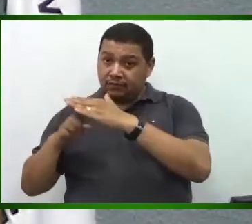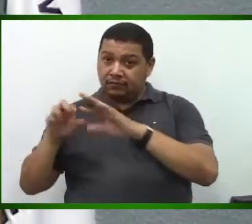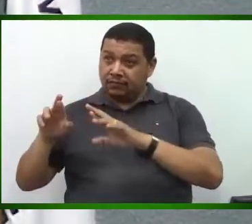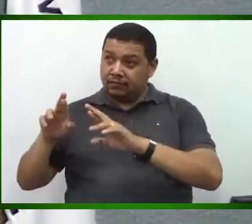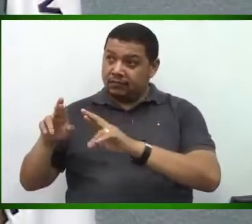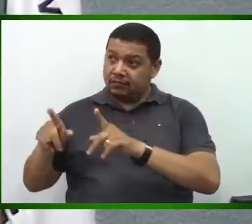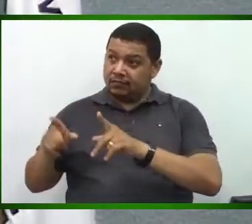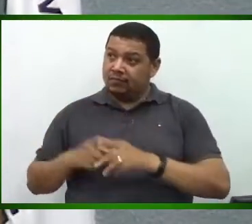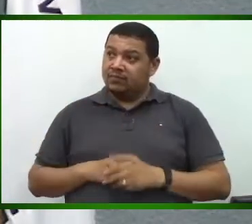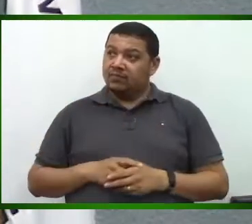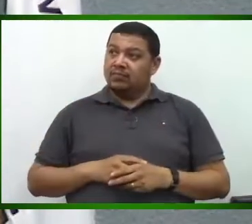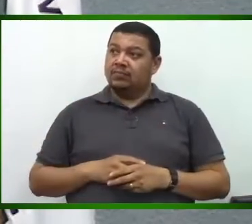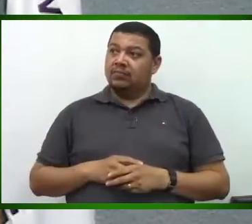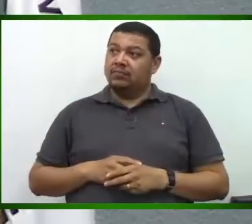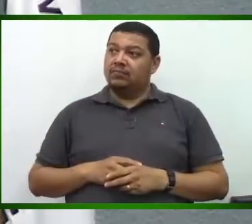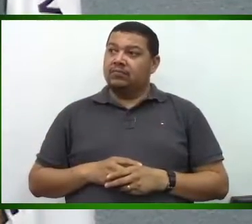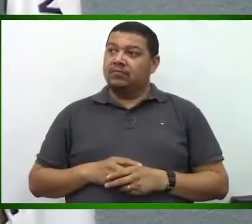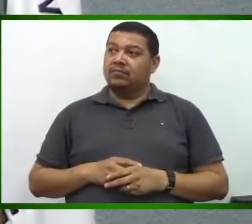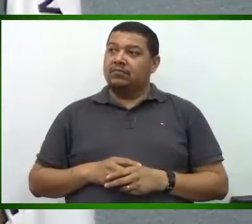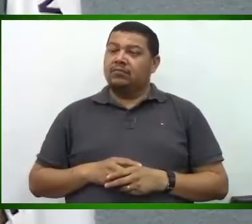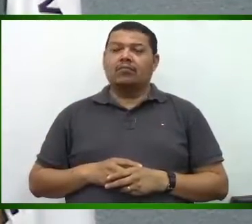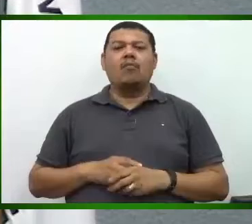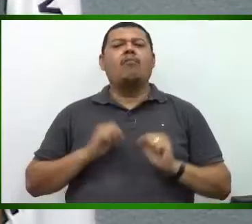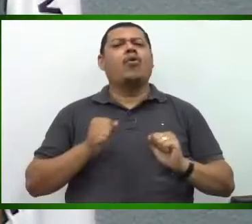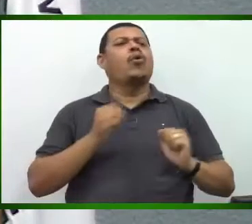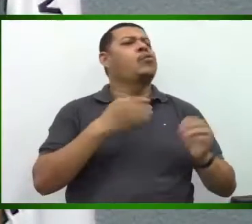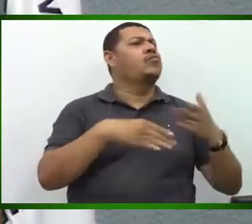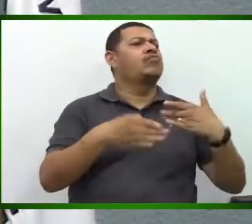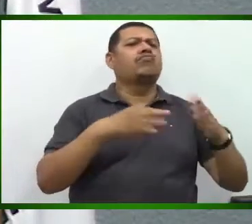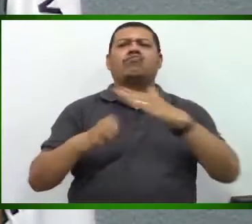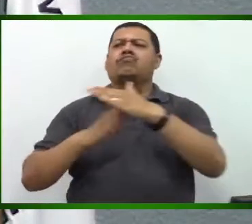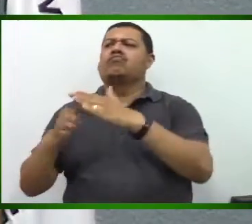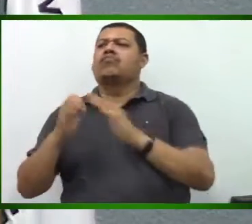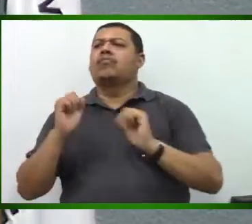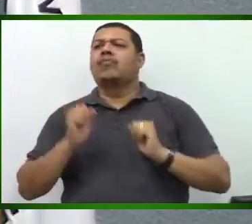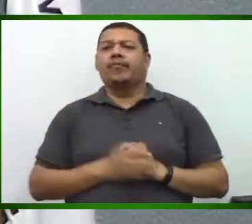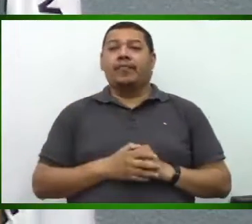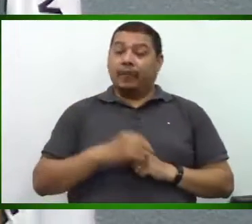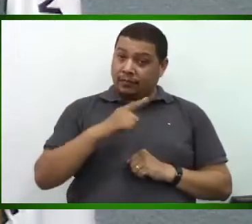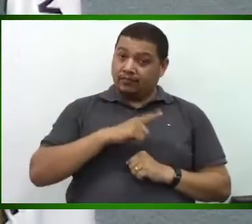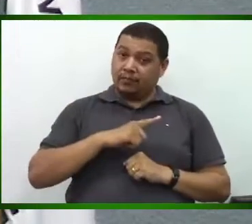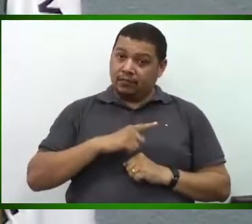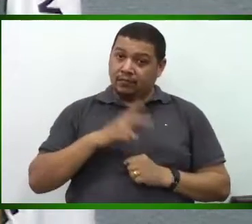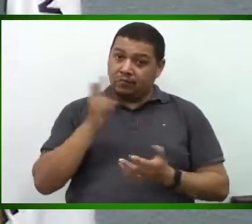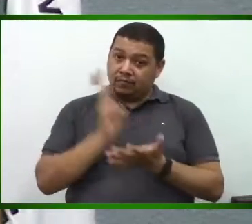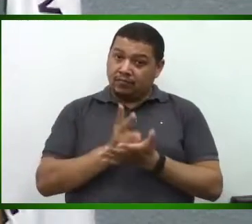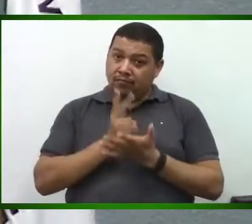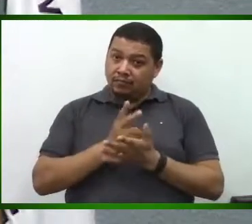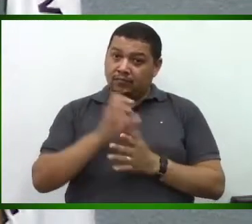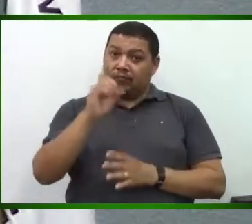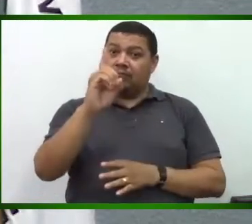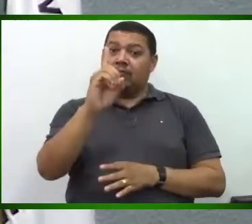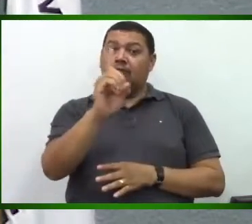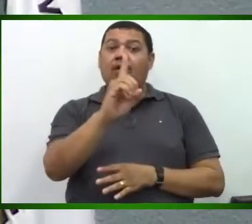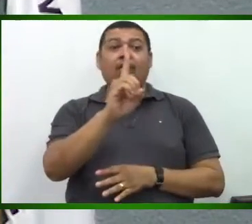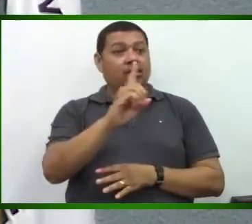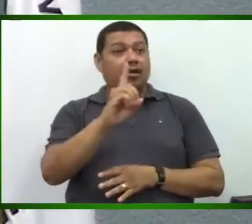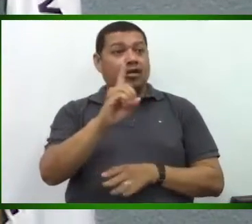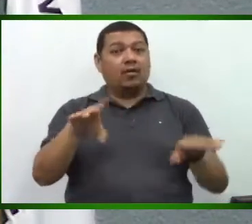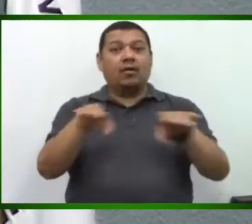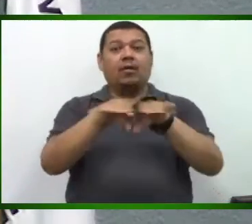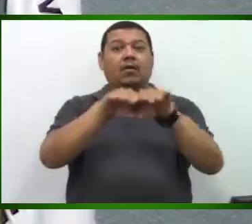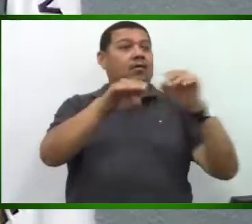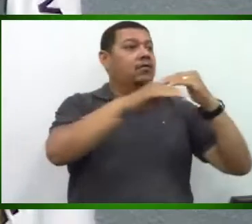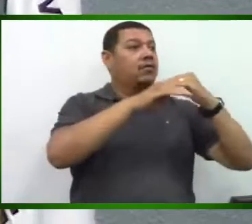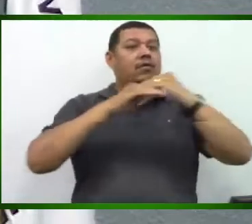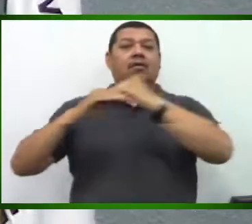diferente de qualquer segmento que seja, ele tem o mesmo direito, independente